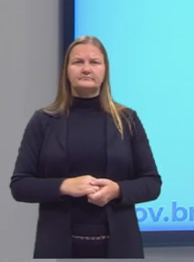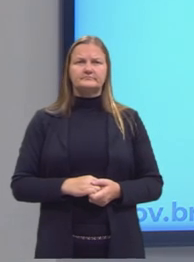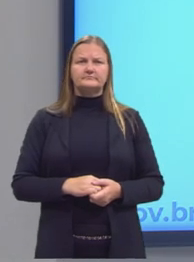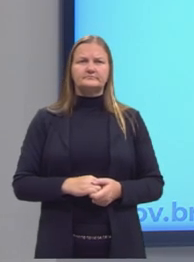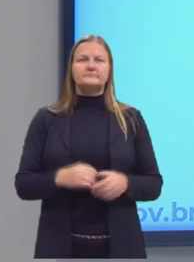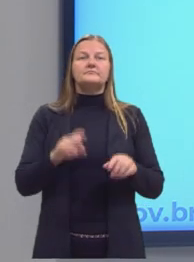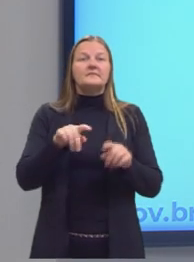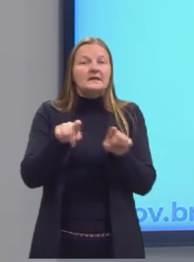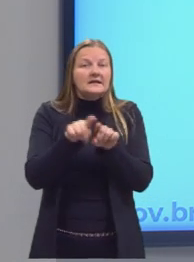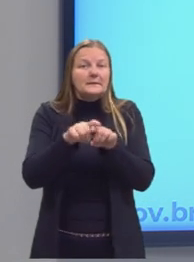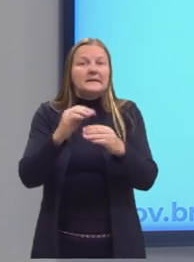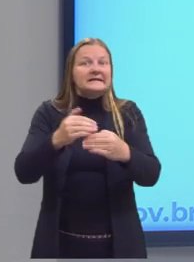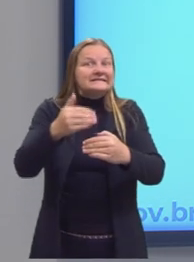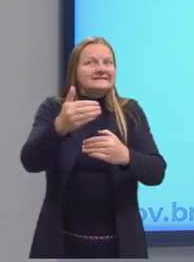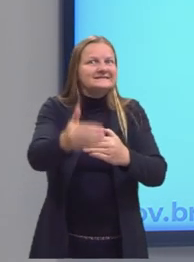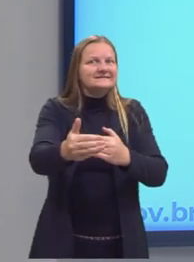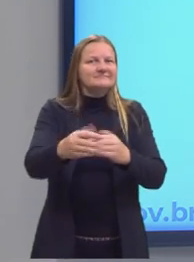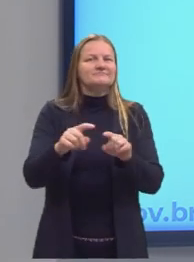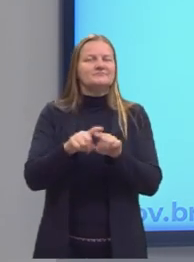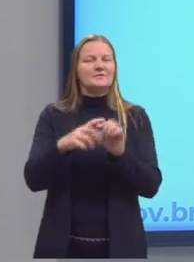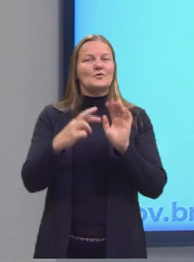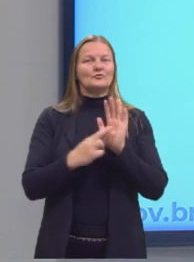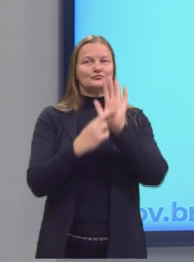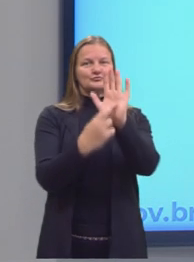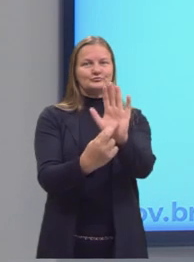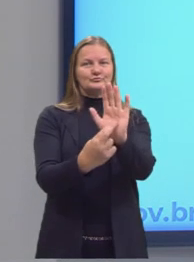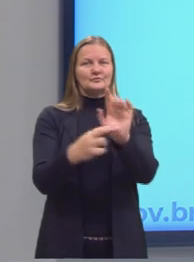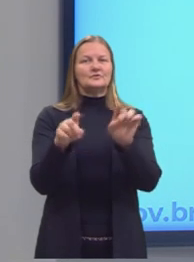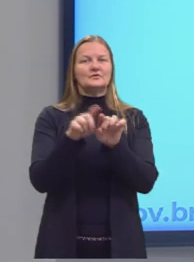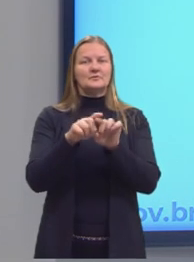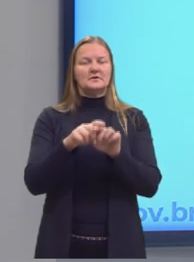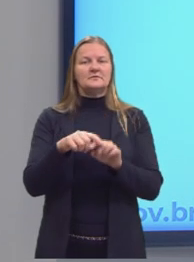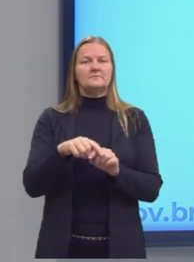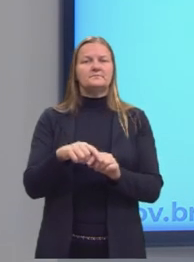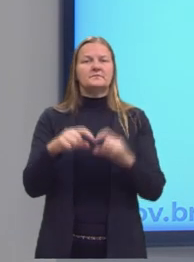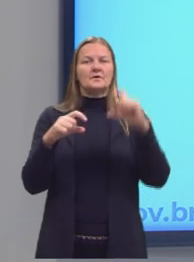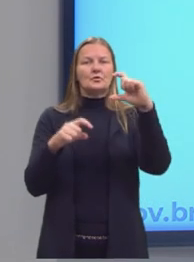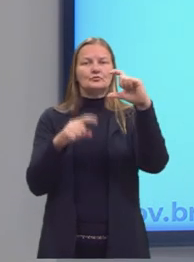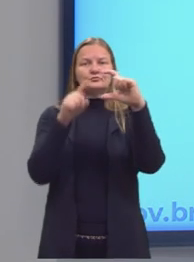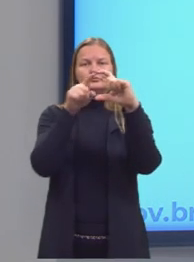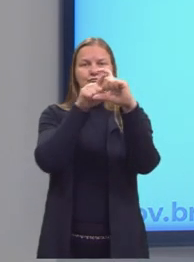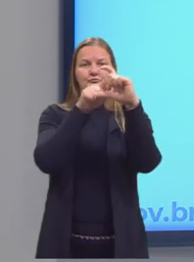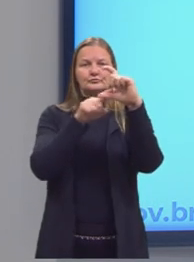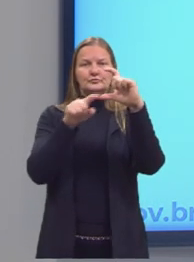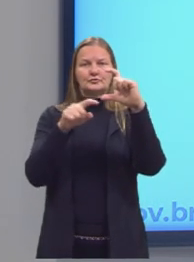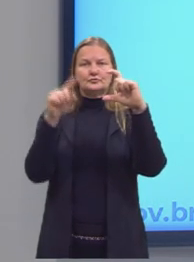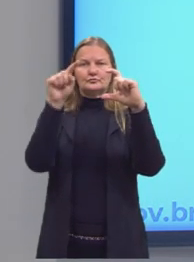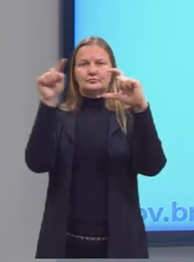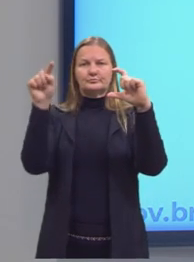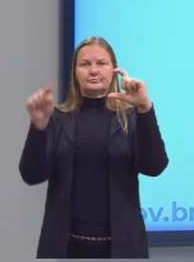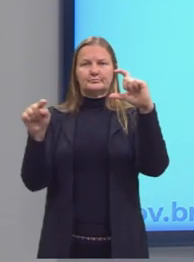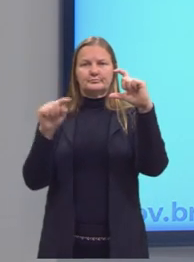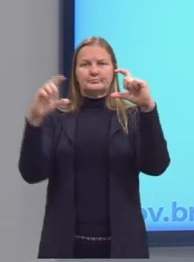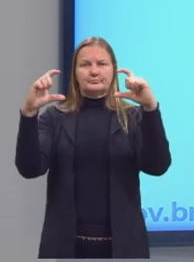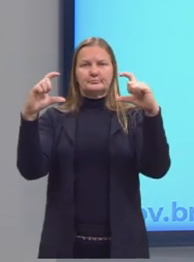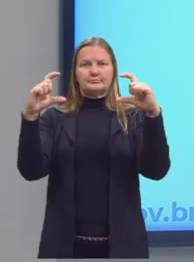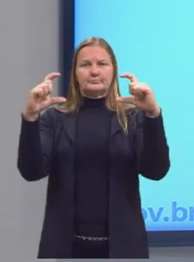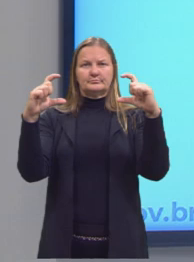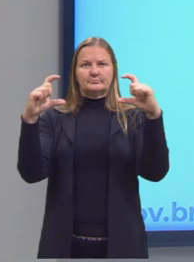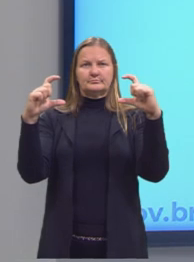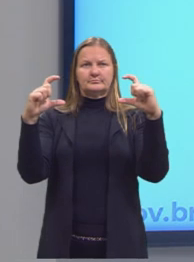Além disso, a gente pode representar através dos colchetes. Os colchetes, eles são usados nessa